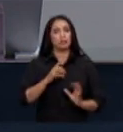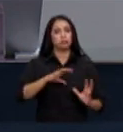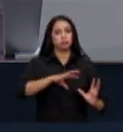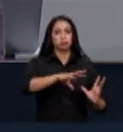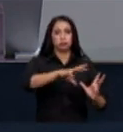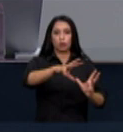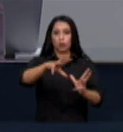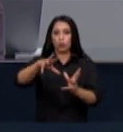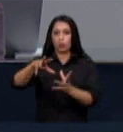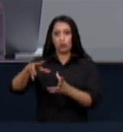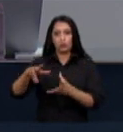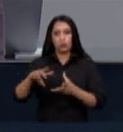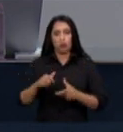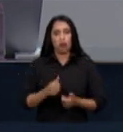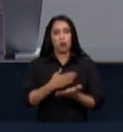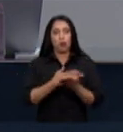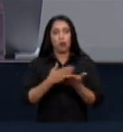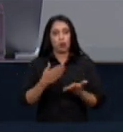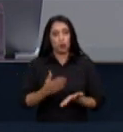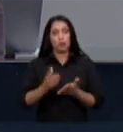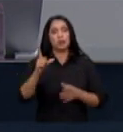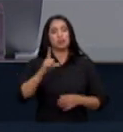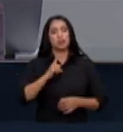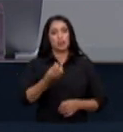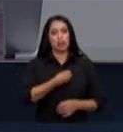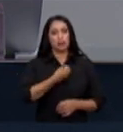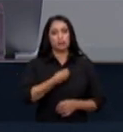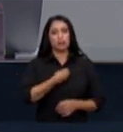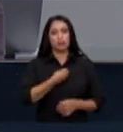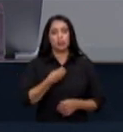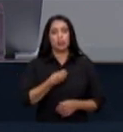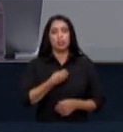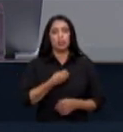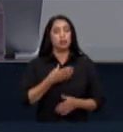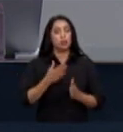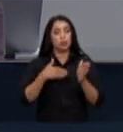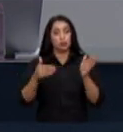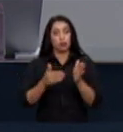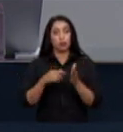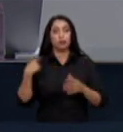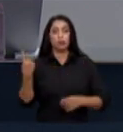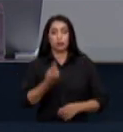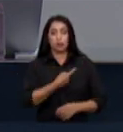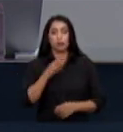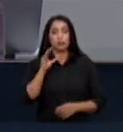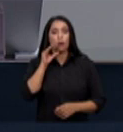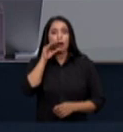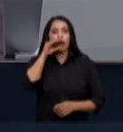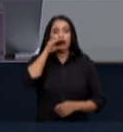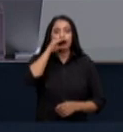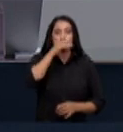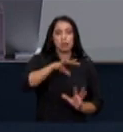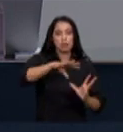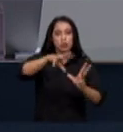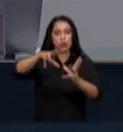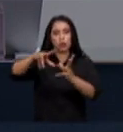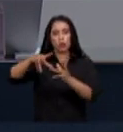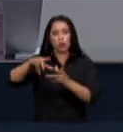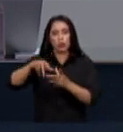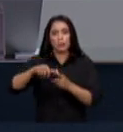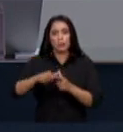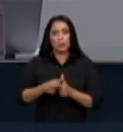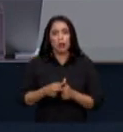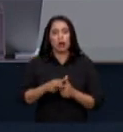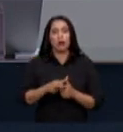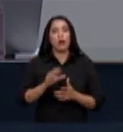que começa a afetar a vida de todos nós com o aquecimento global com o aquecimento dos